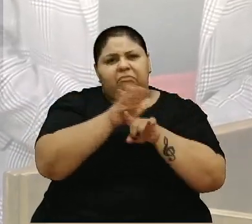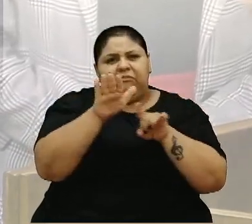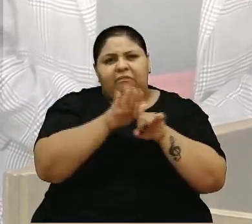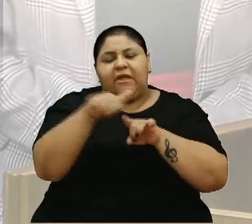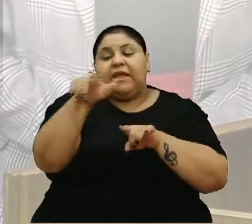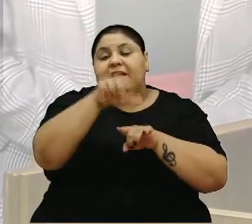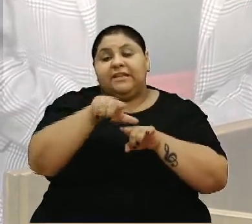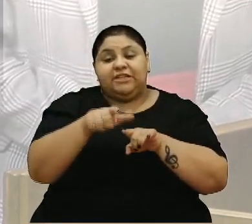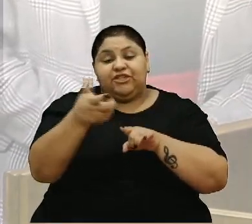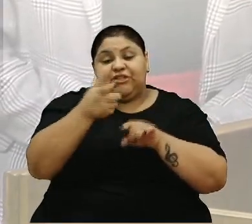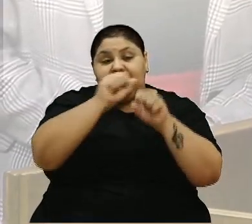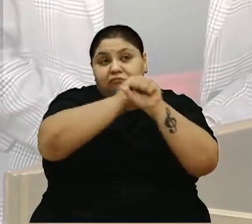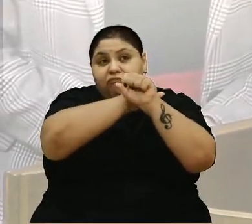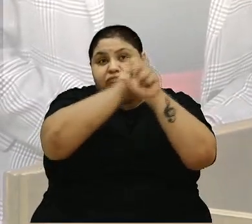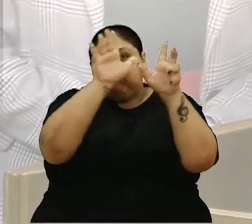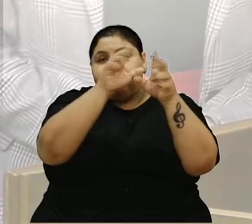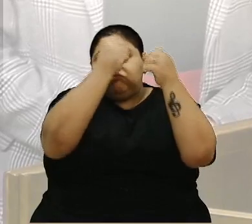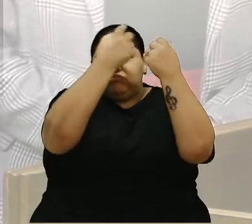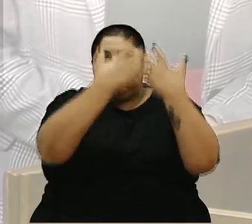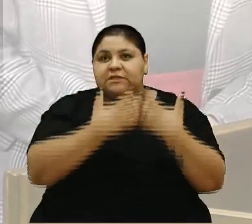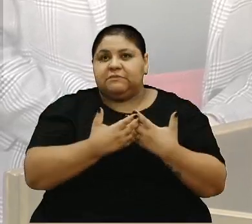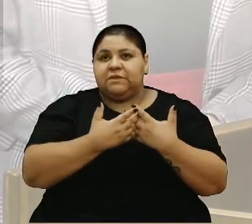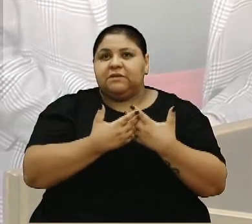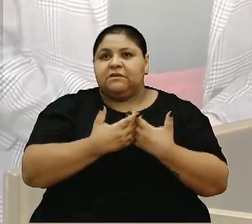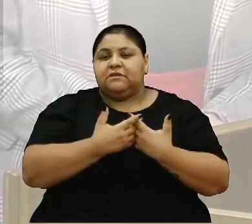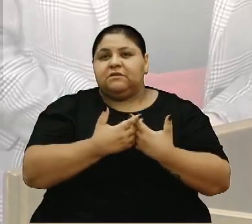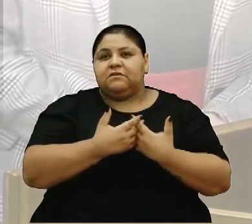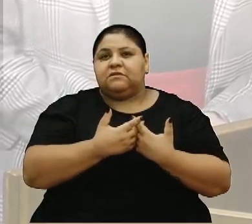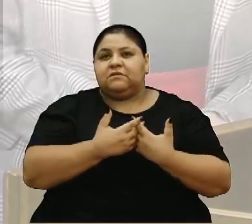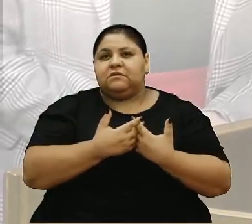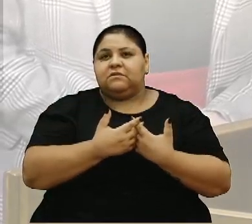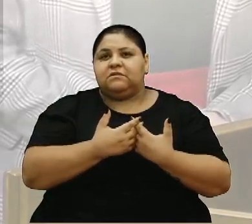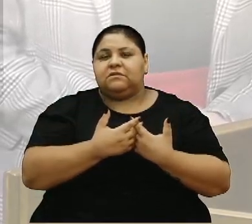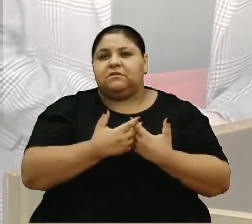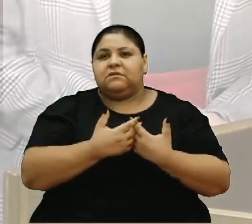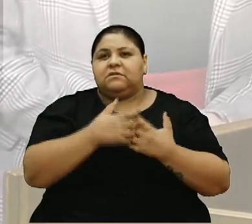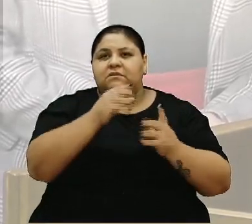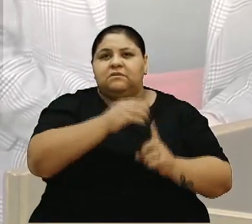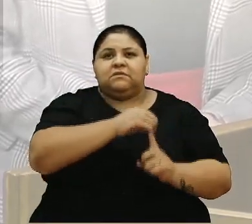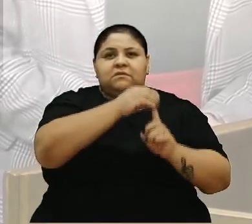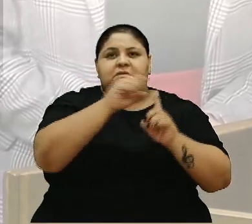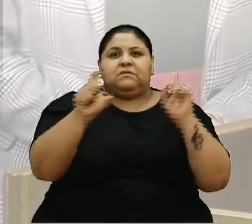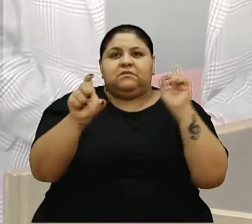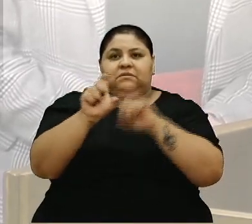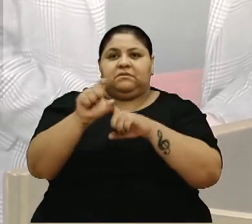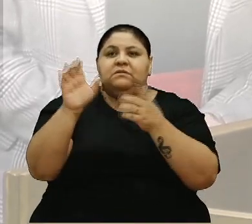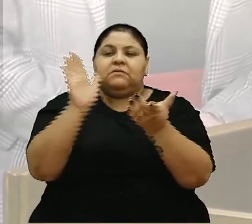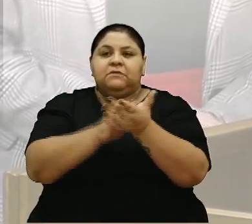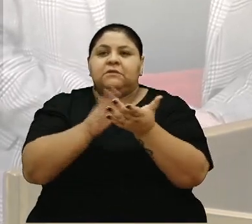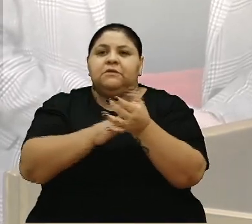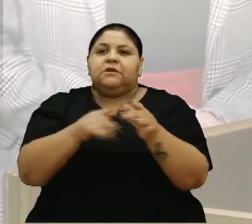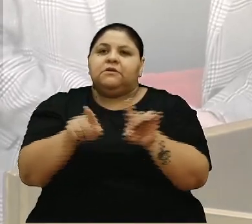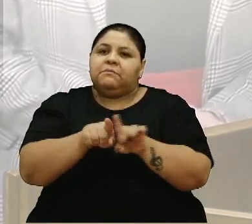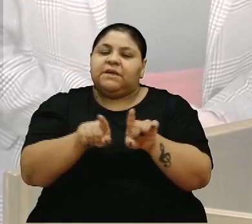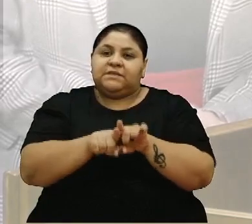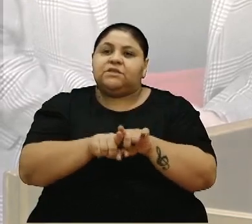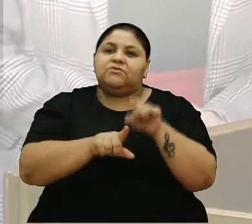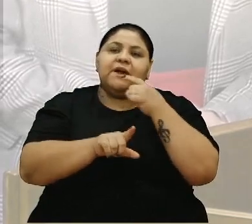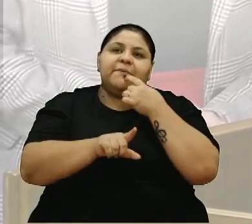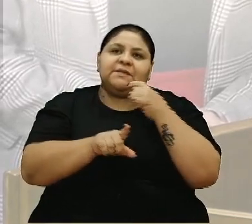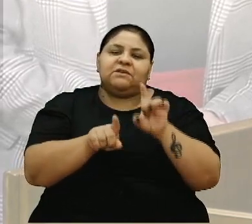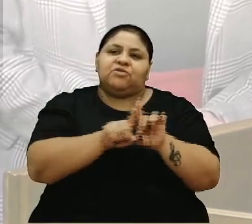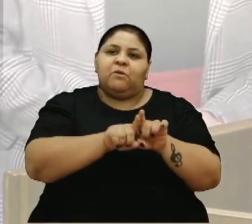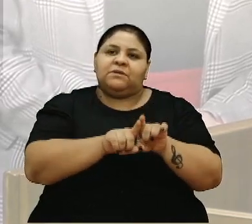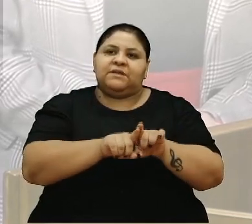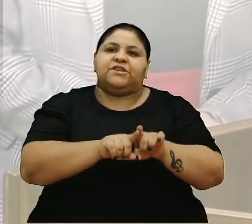gente tenta esclarecer, tenta explicar algumas coisas que tem, principalmente os devedores cobram da gente, né, a gente sabe e à medida